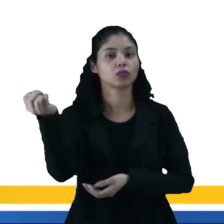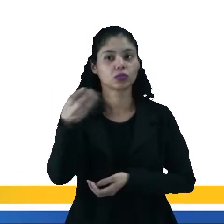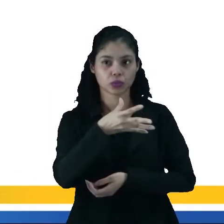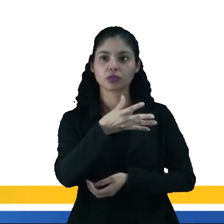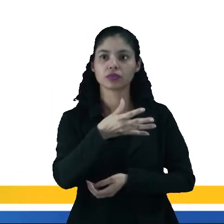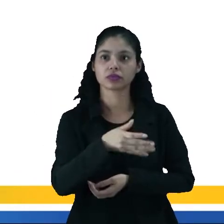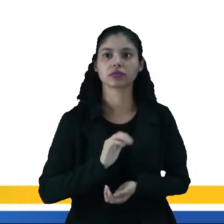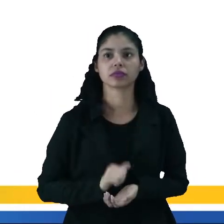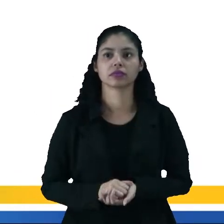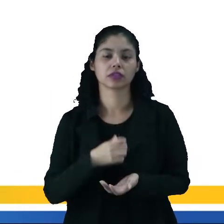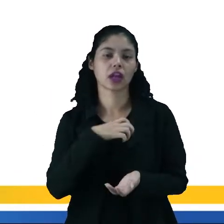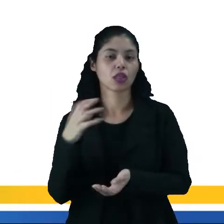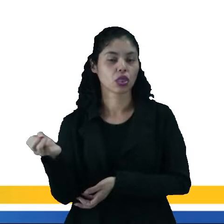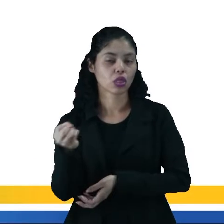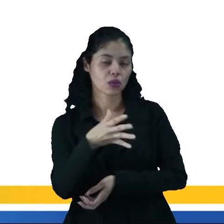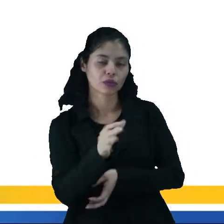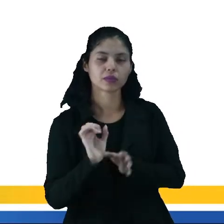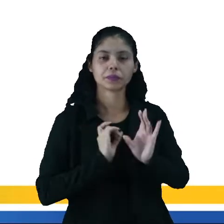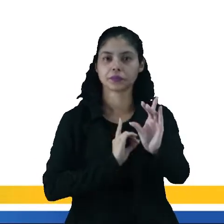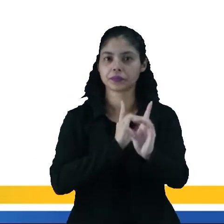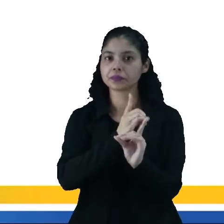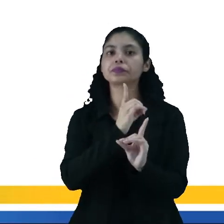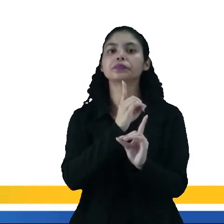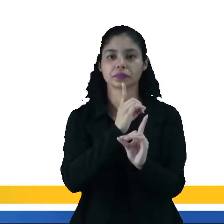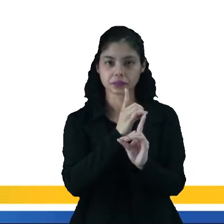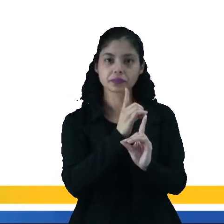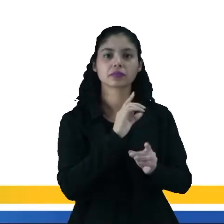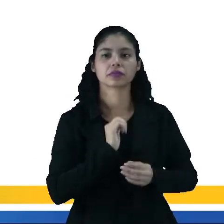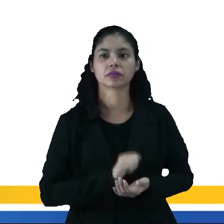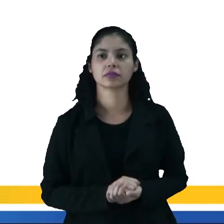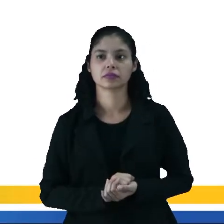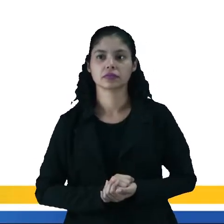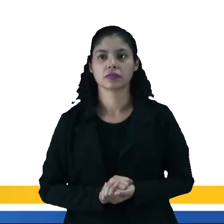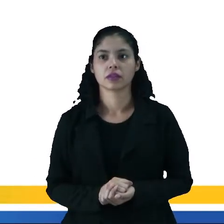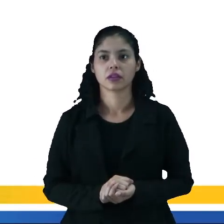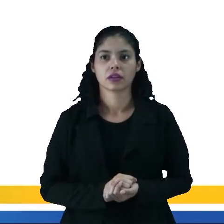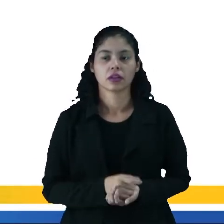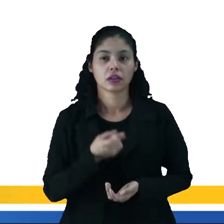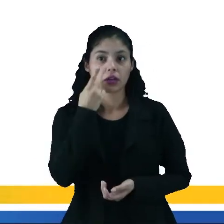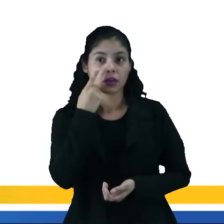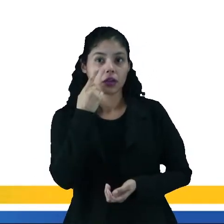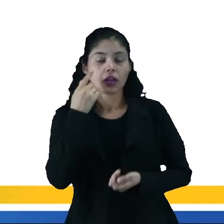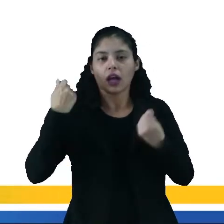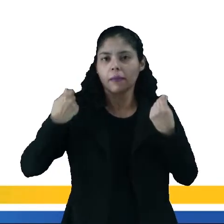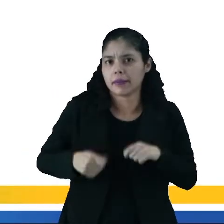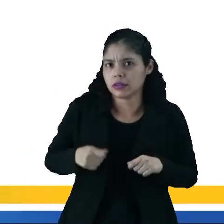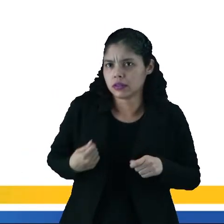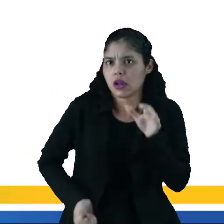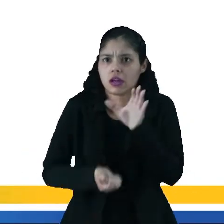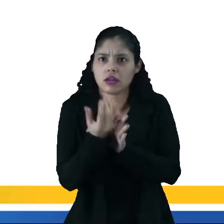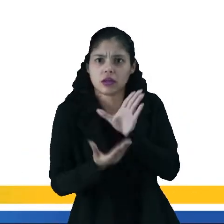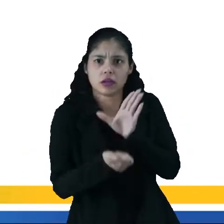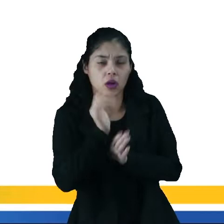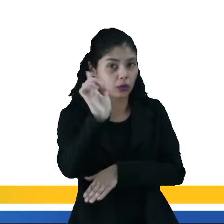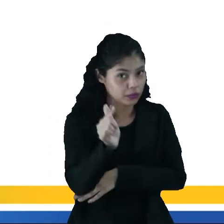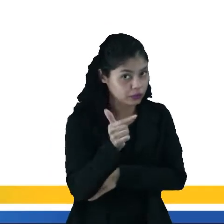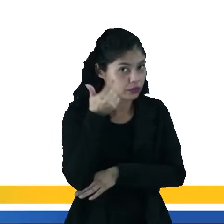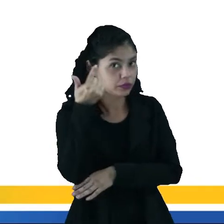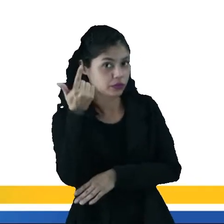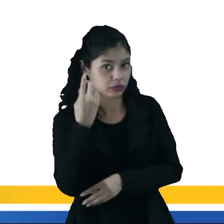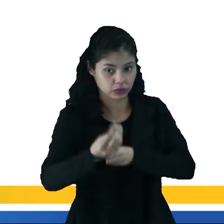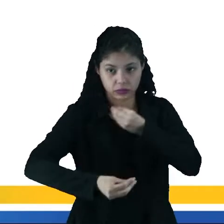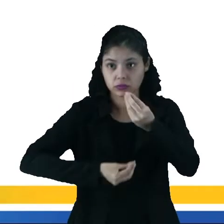inovações, ou seja, as novas descobertas, a necessidade por outras